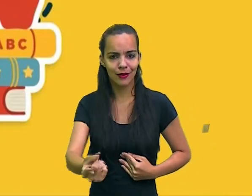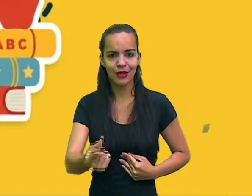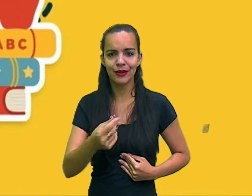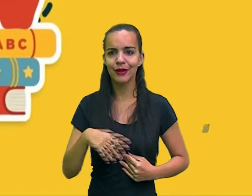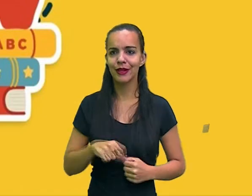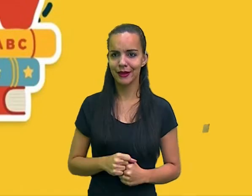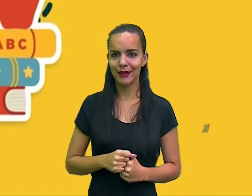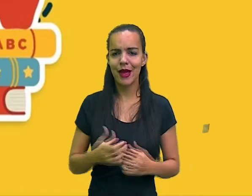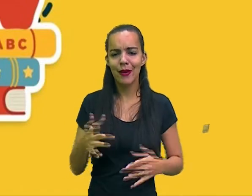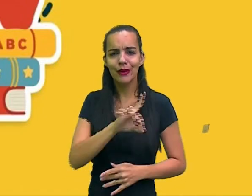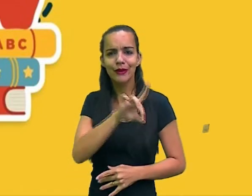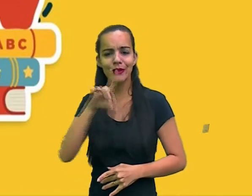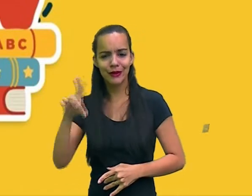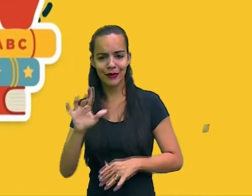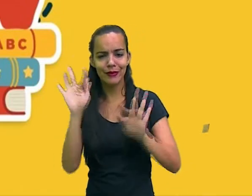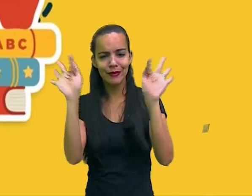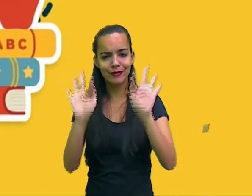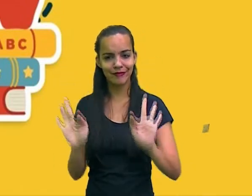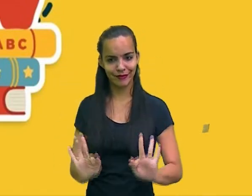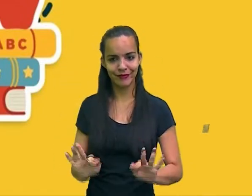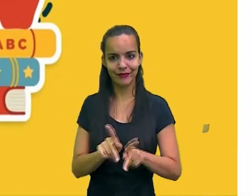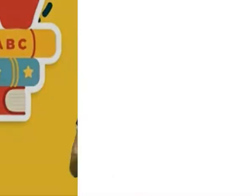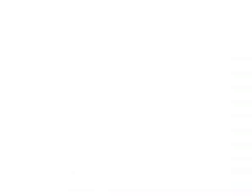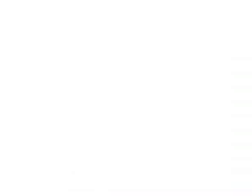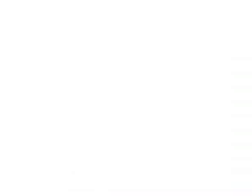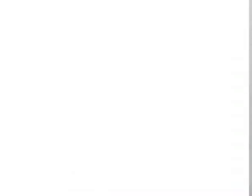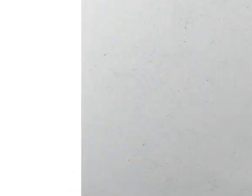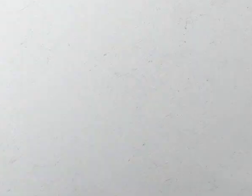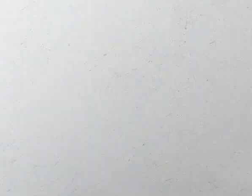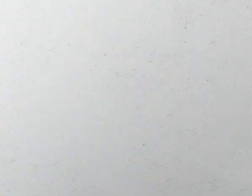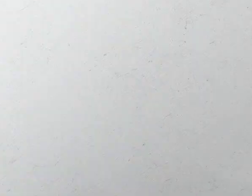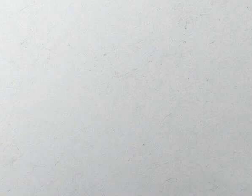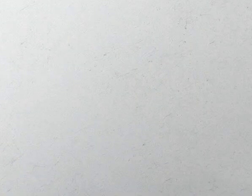Feliz dia do professor para todos nós.